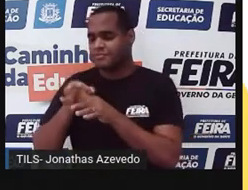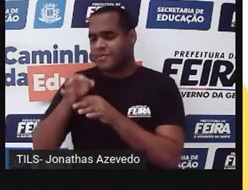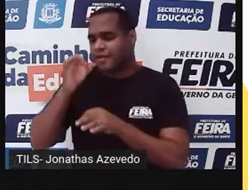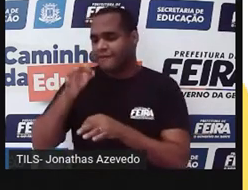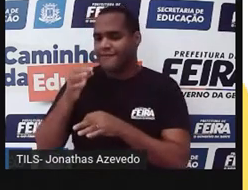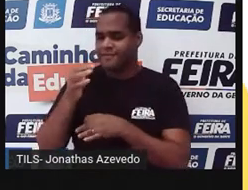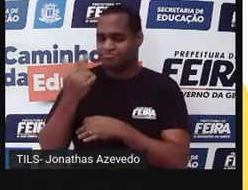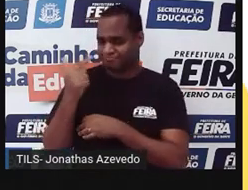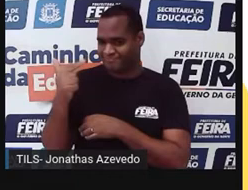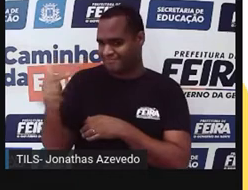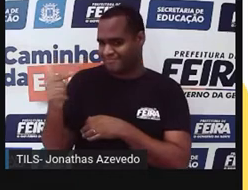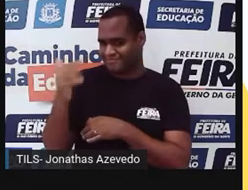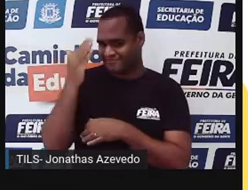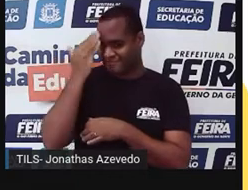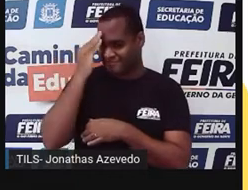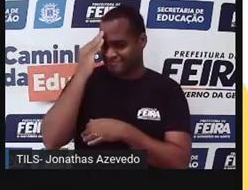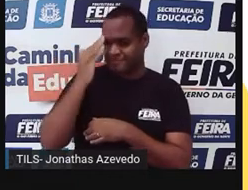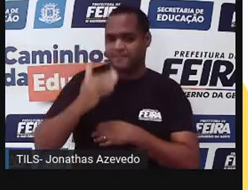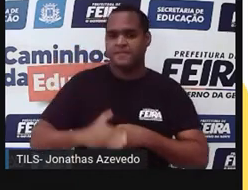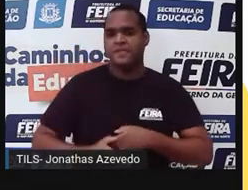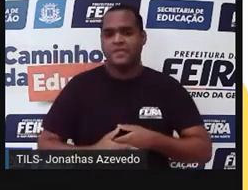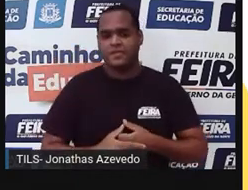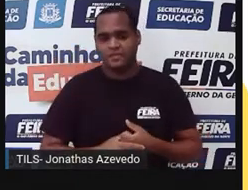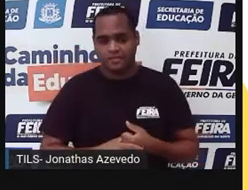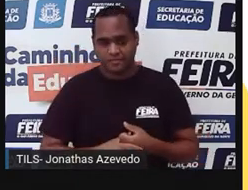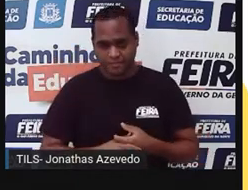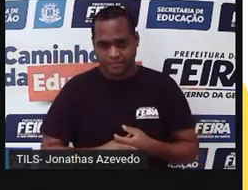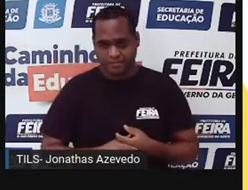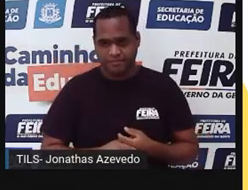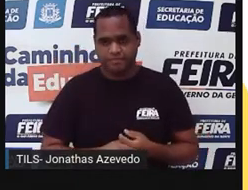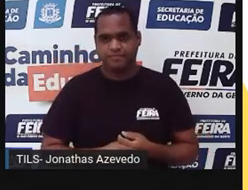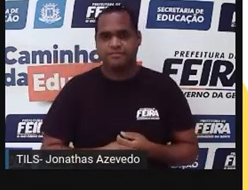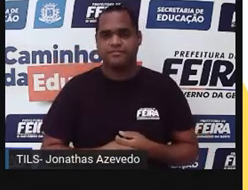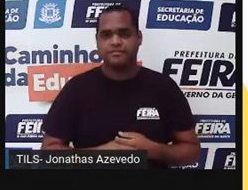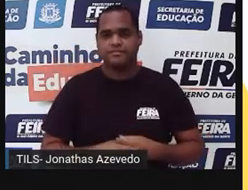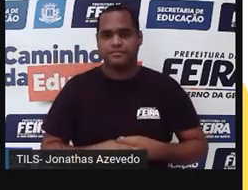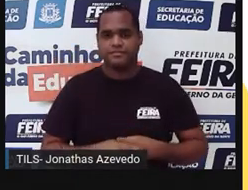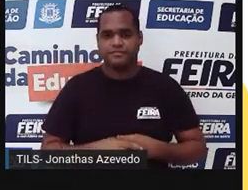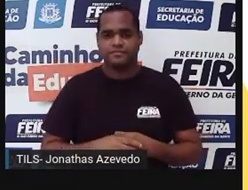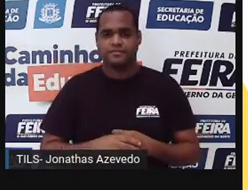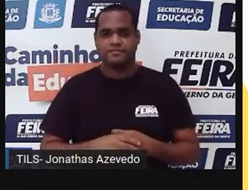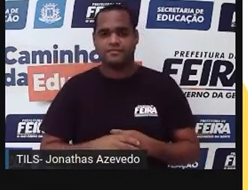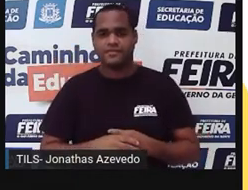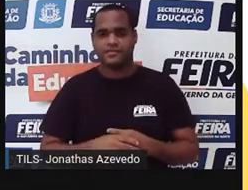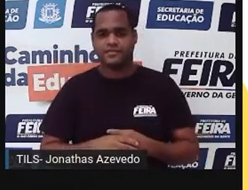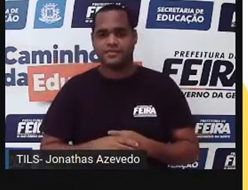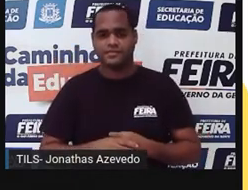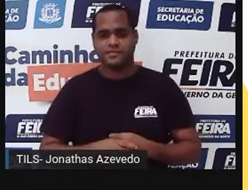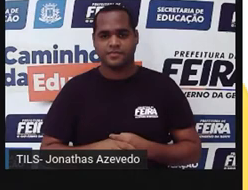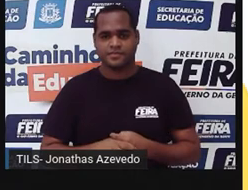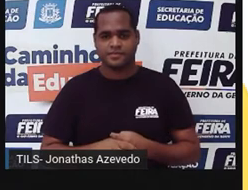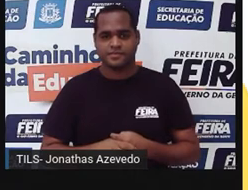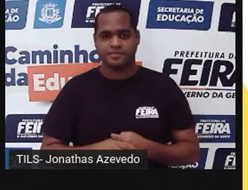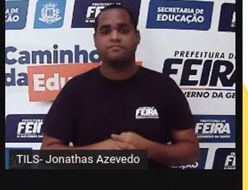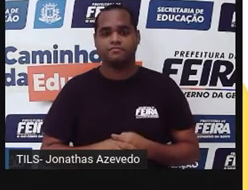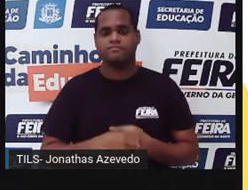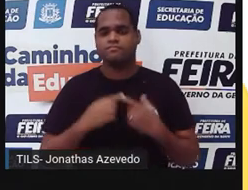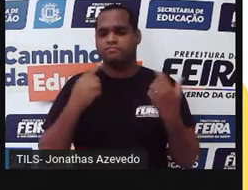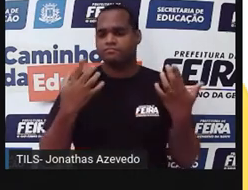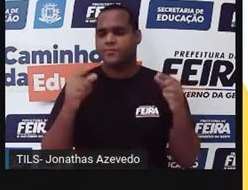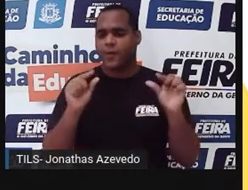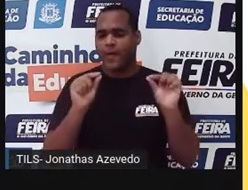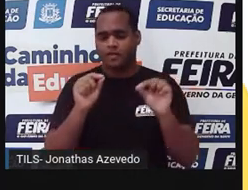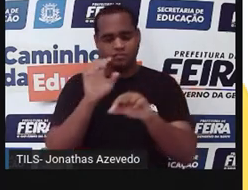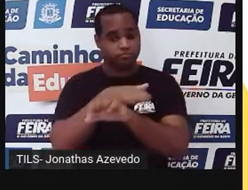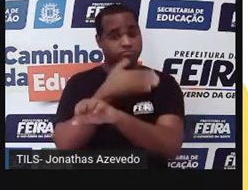sendo que os vertebrados são aqueles que apresentam coluna vertebral e os invertebrados são aqueles que não apresentam essa coluna vertebral. Até